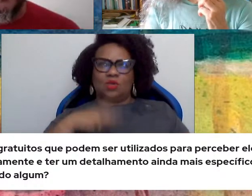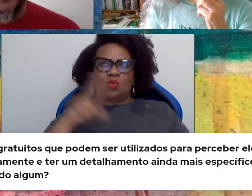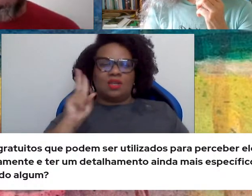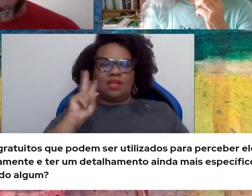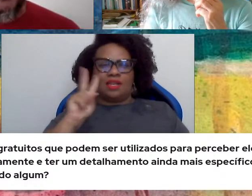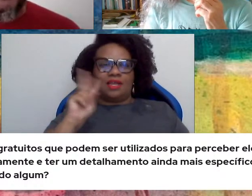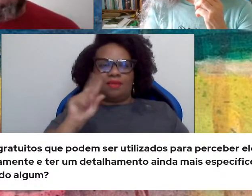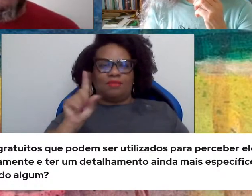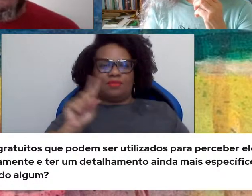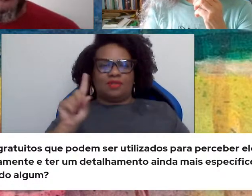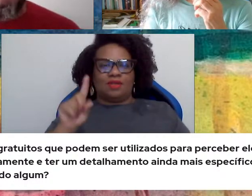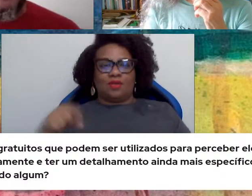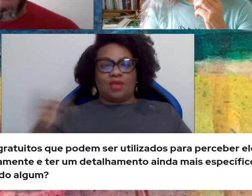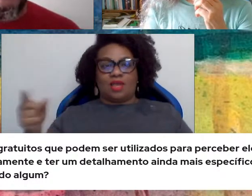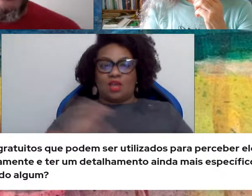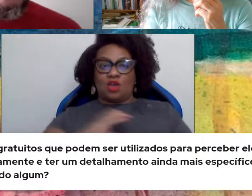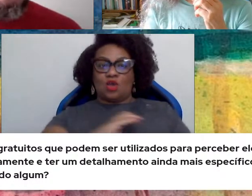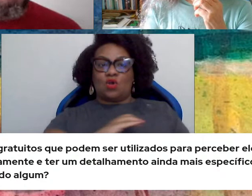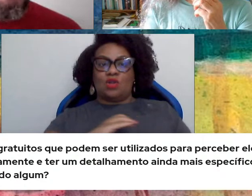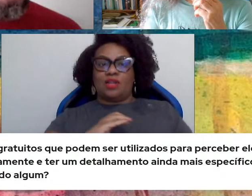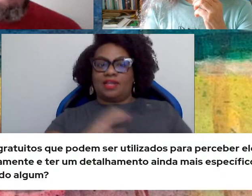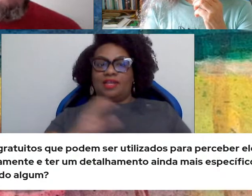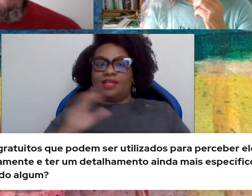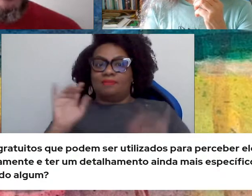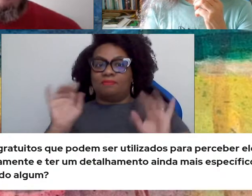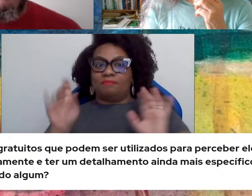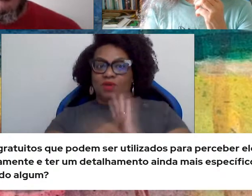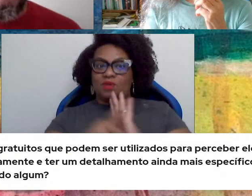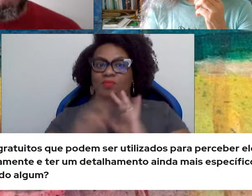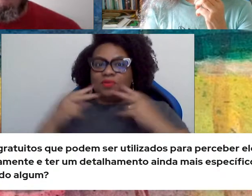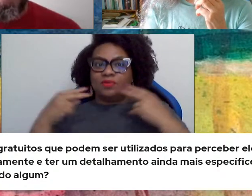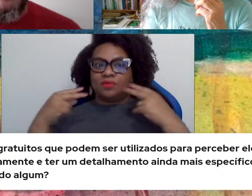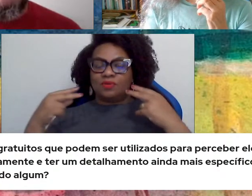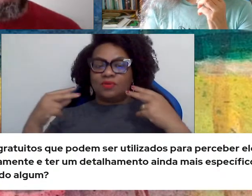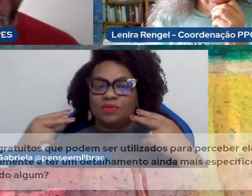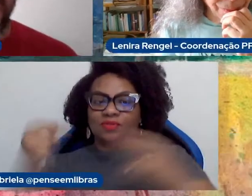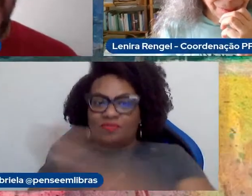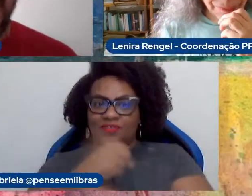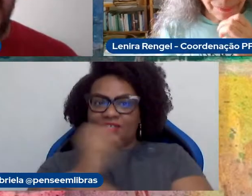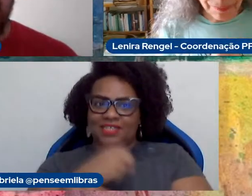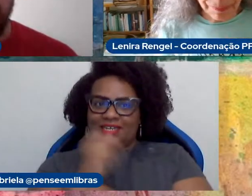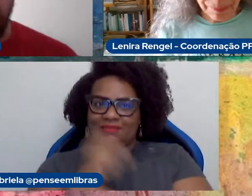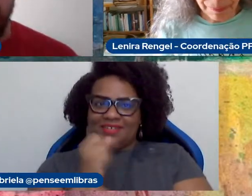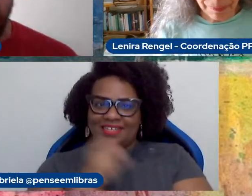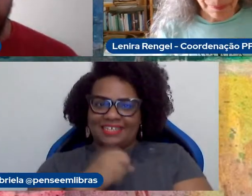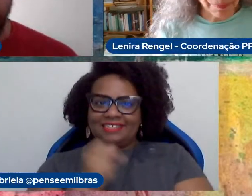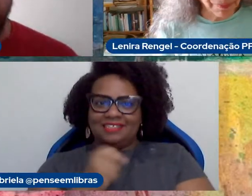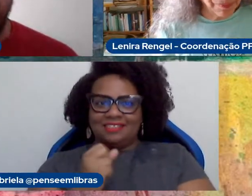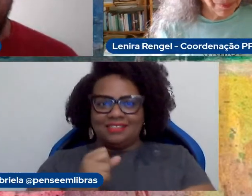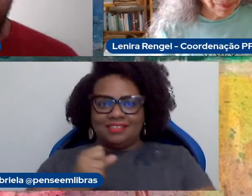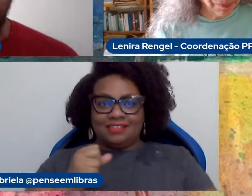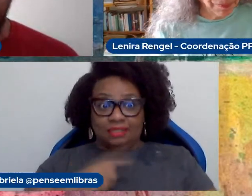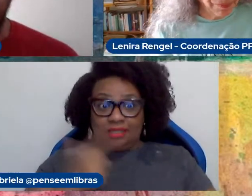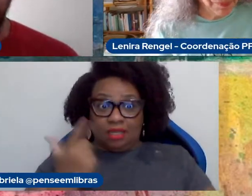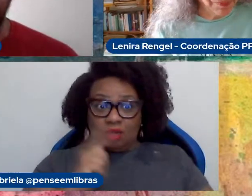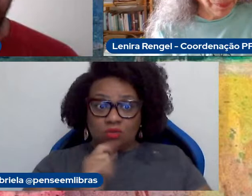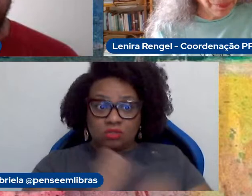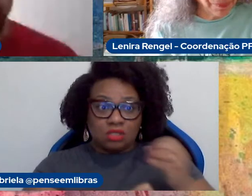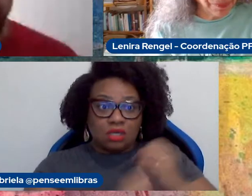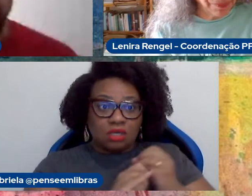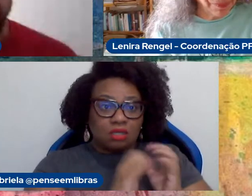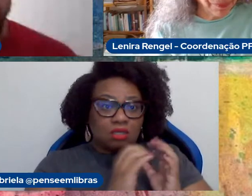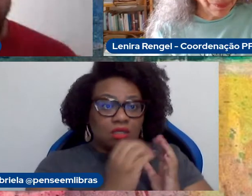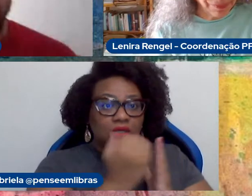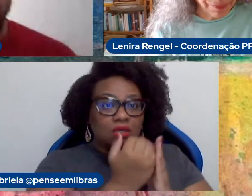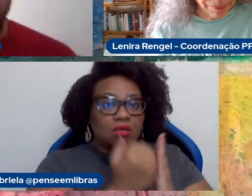é especialista em fisioterapia, né? Inclusive, tem um software, um software desenvolvido aqui na Ufiba, pelo